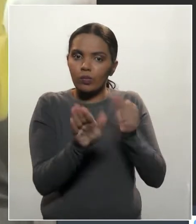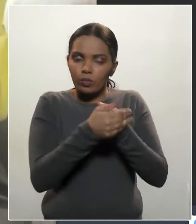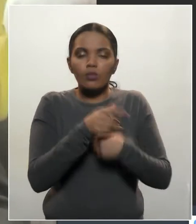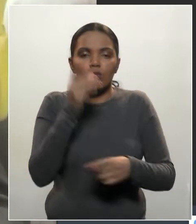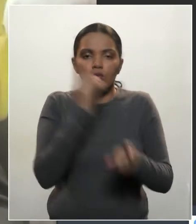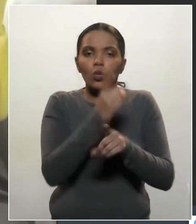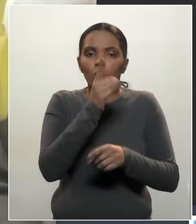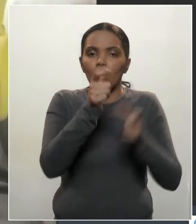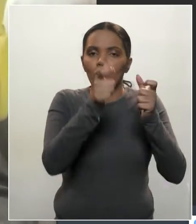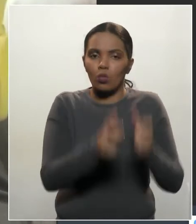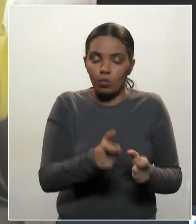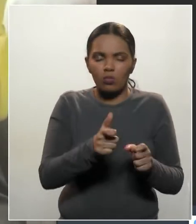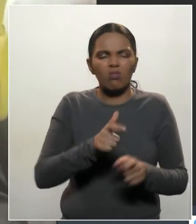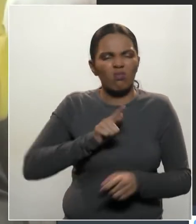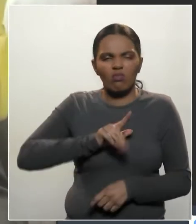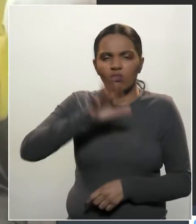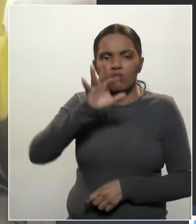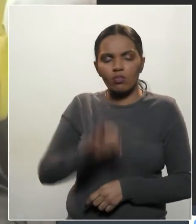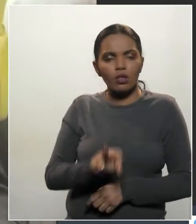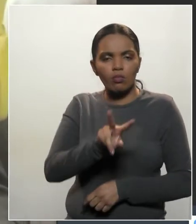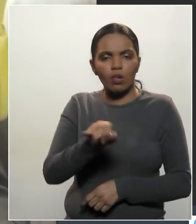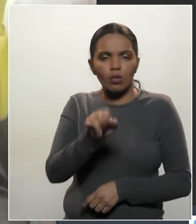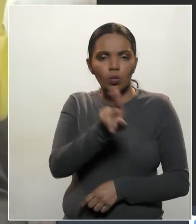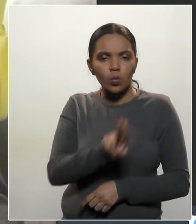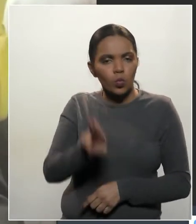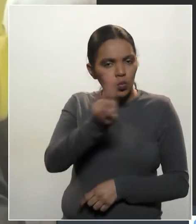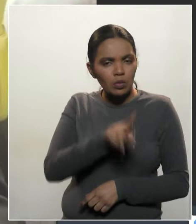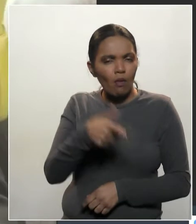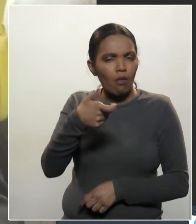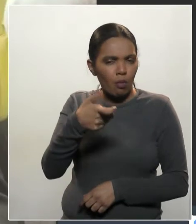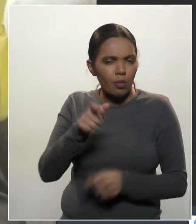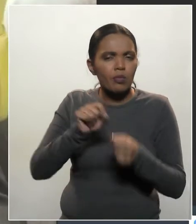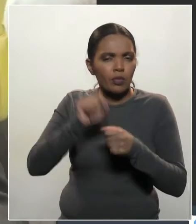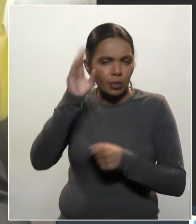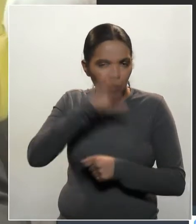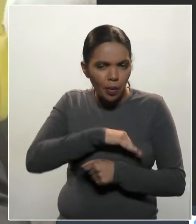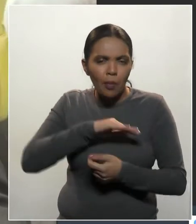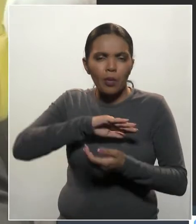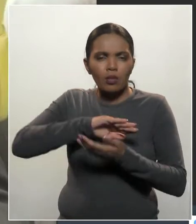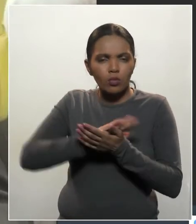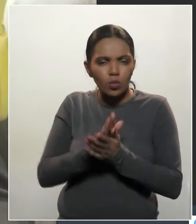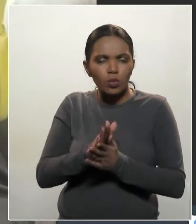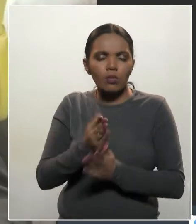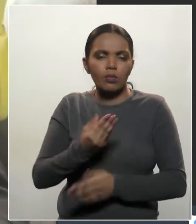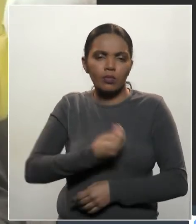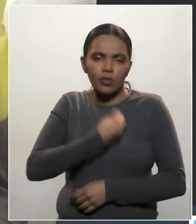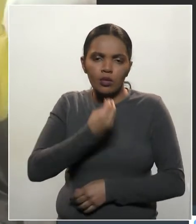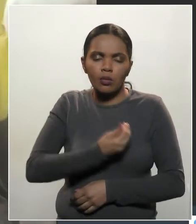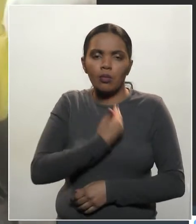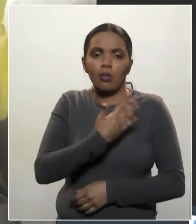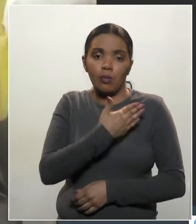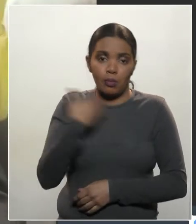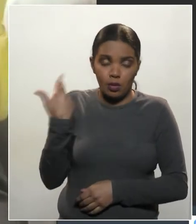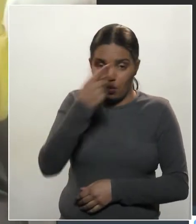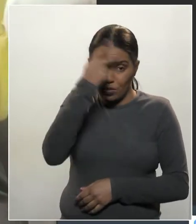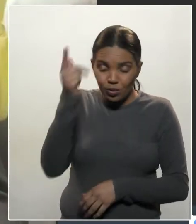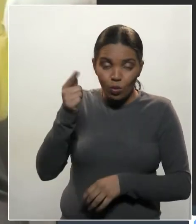para tirar a vida do cidadão de bem, do povo trabalhador, de profissionais da área da segurança pública,